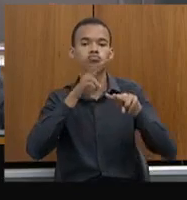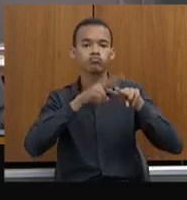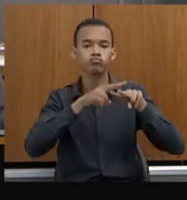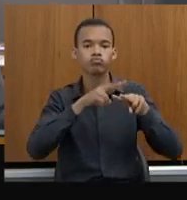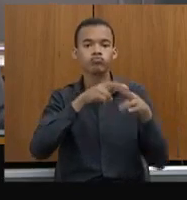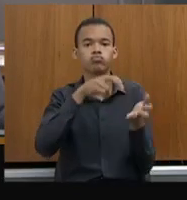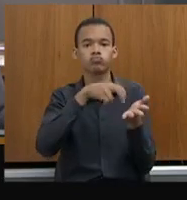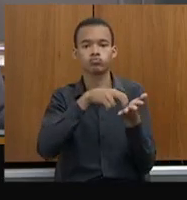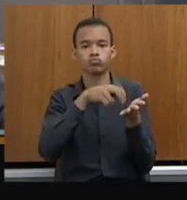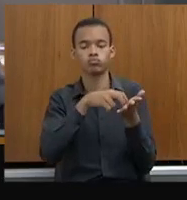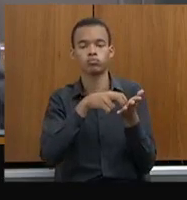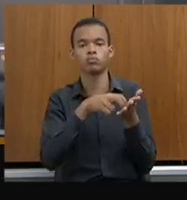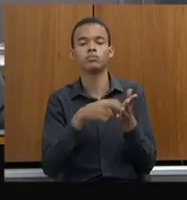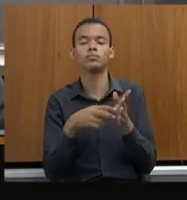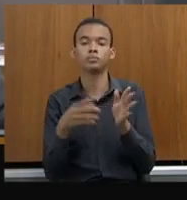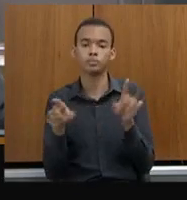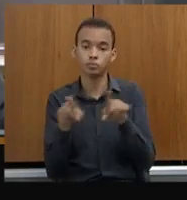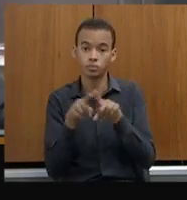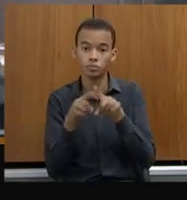sistema chamado Ficha